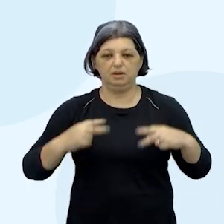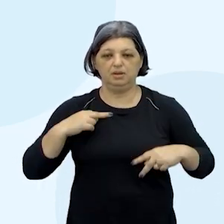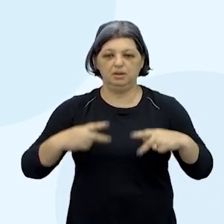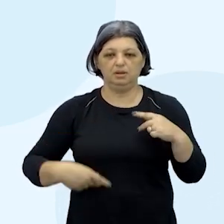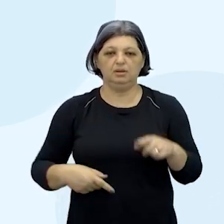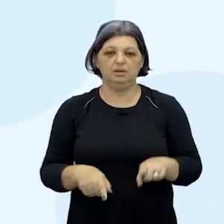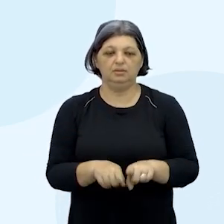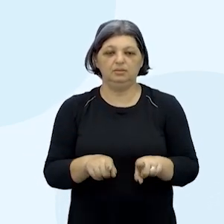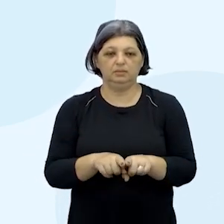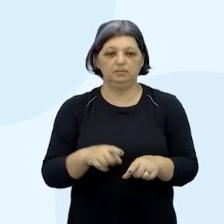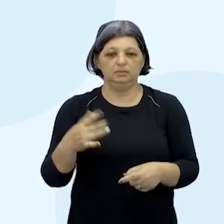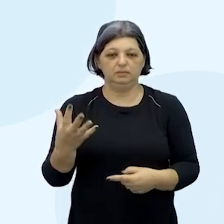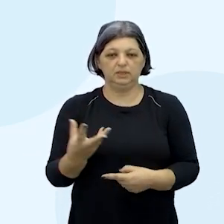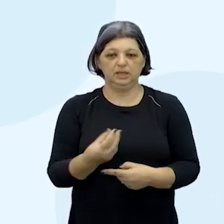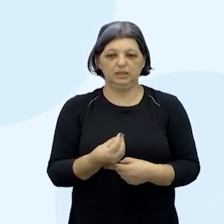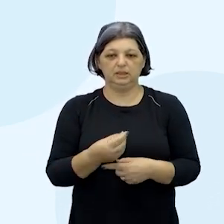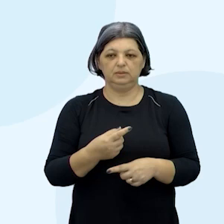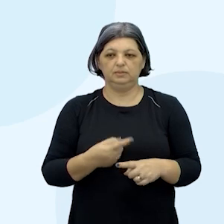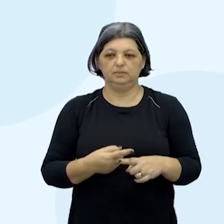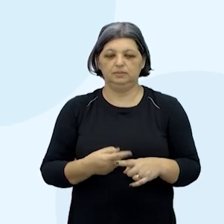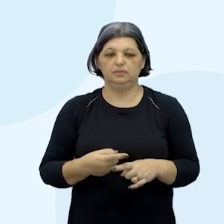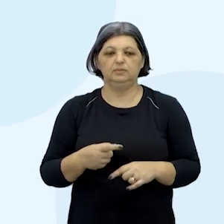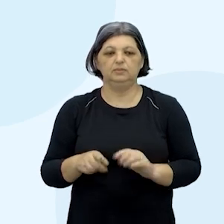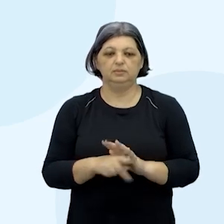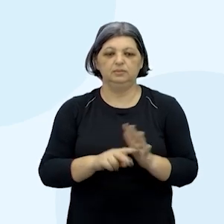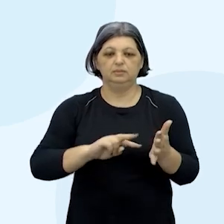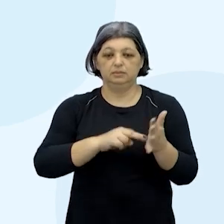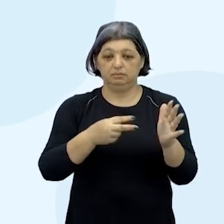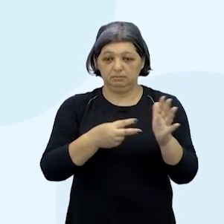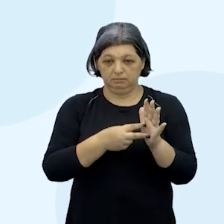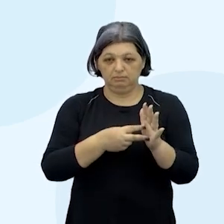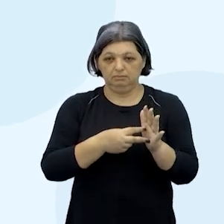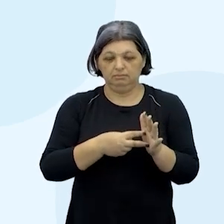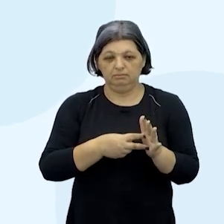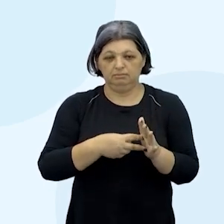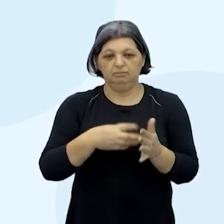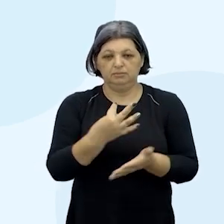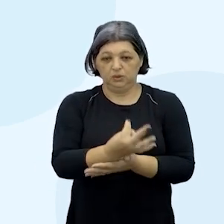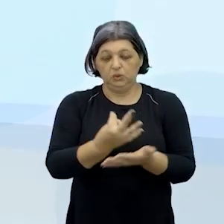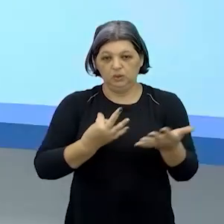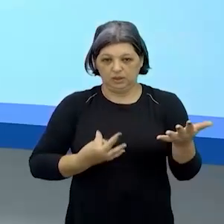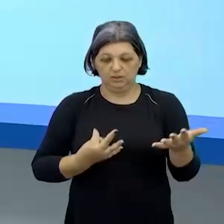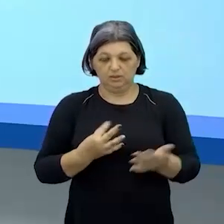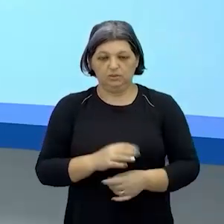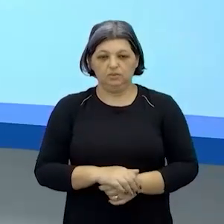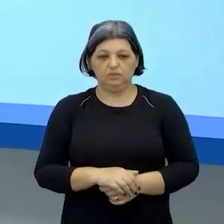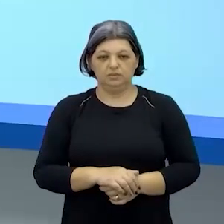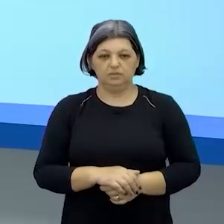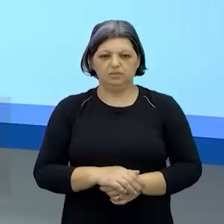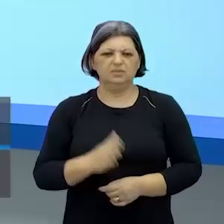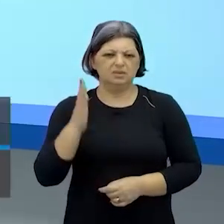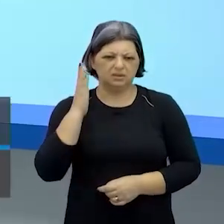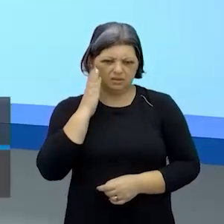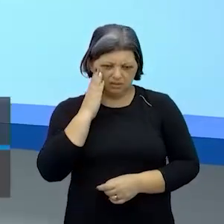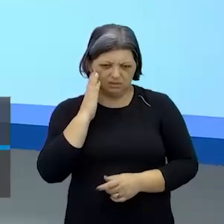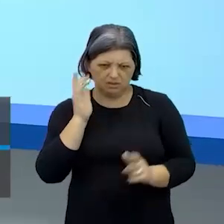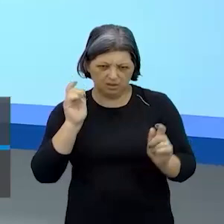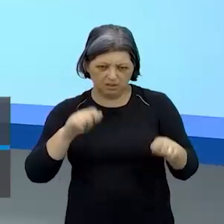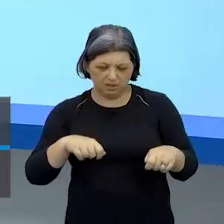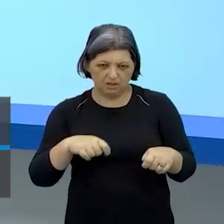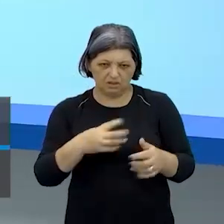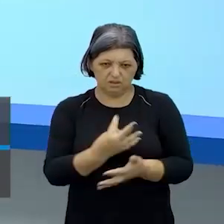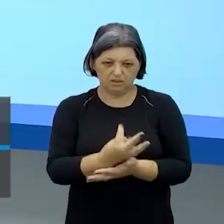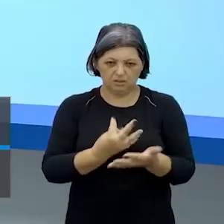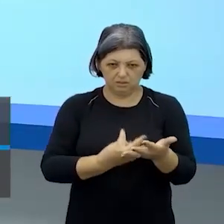artístico construindo novos significados através de um texto escrito daiana você acha que dá para pegar um texto e